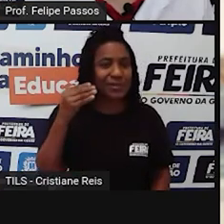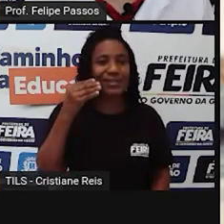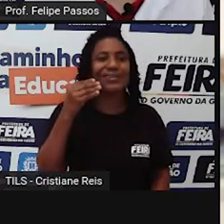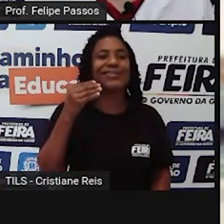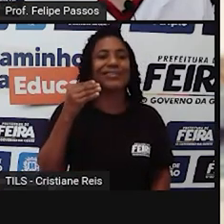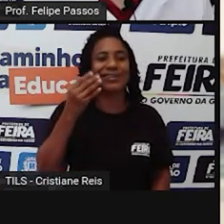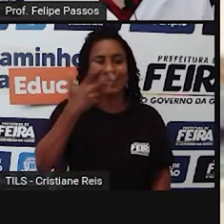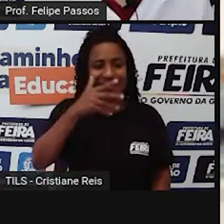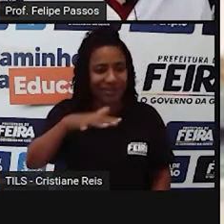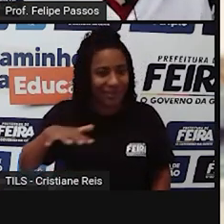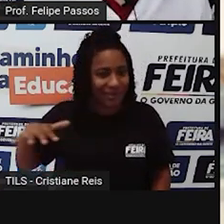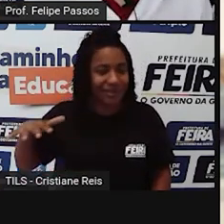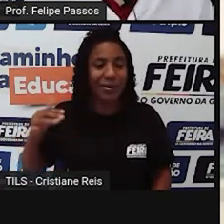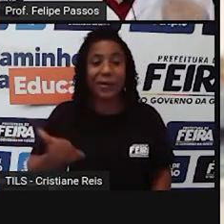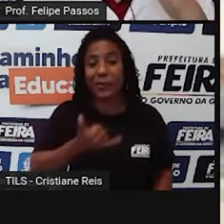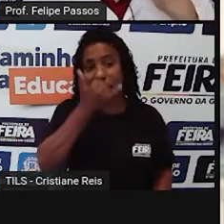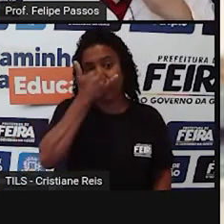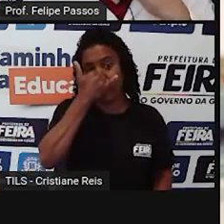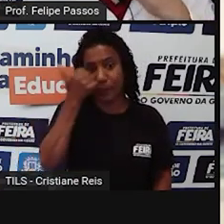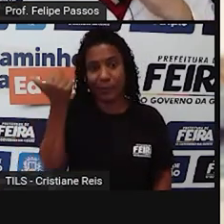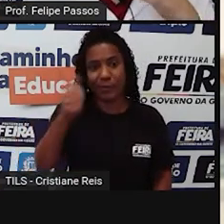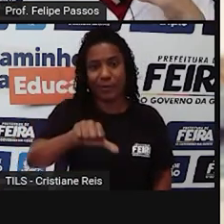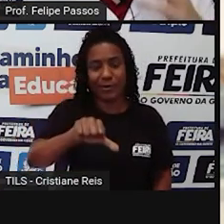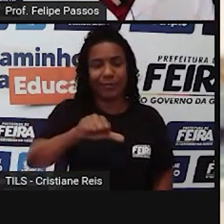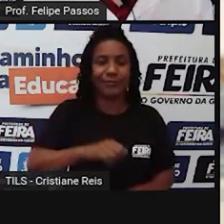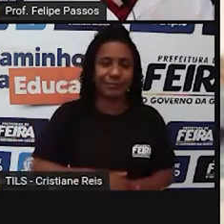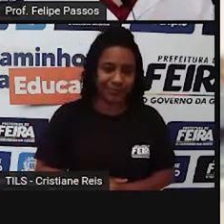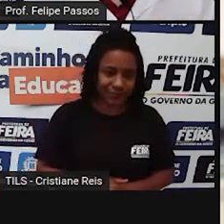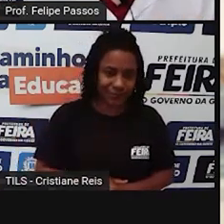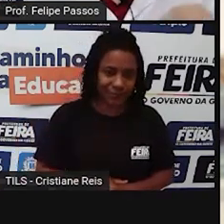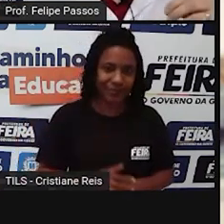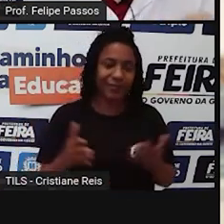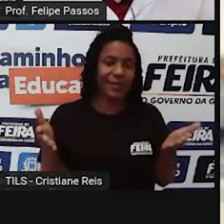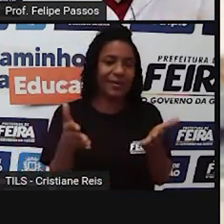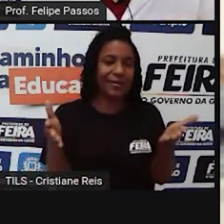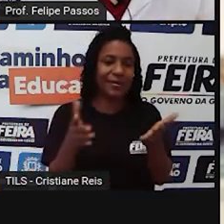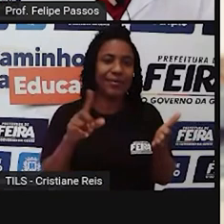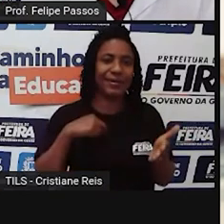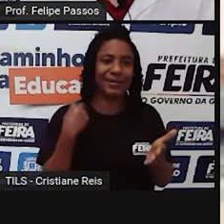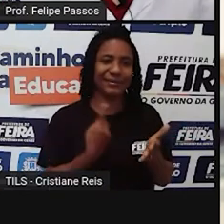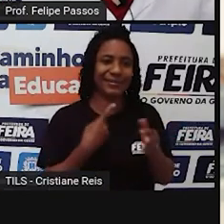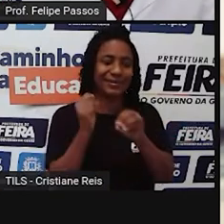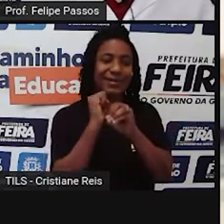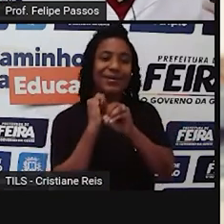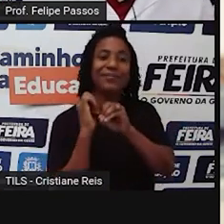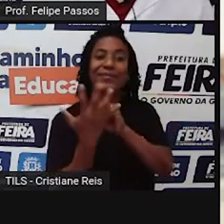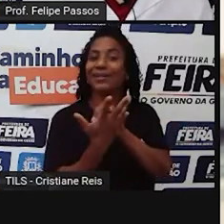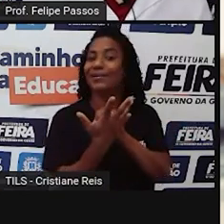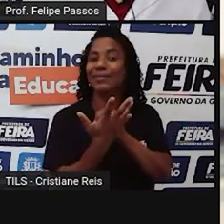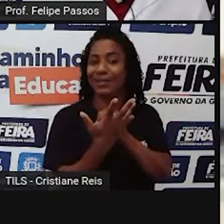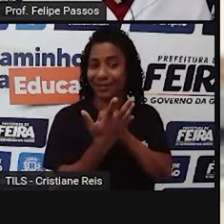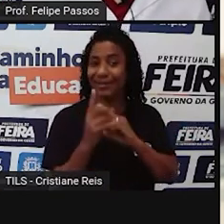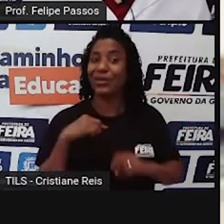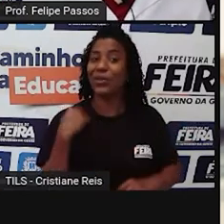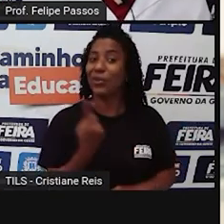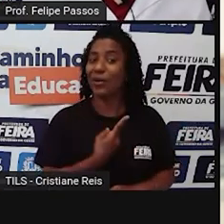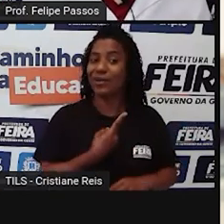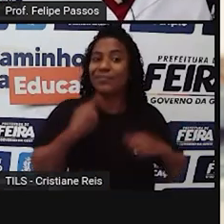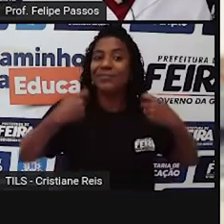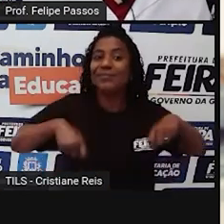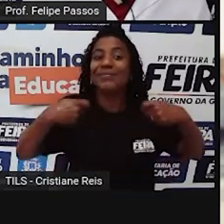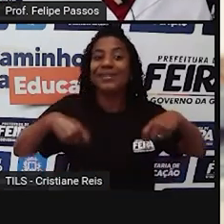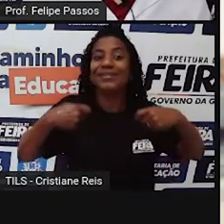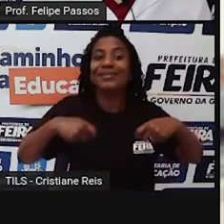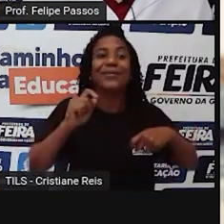está vivendo atualmente? Um contexto de pandemia que nos obrigou a aumentar mais ainda o tempo